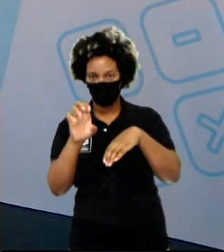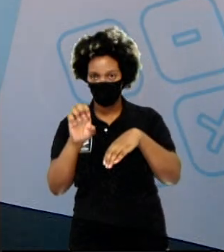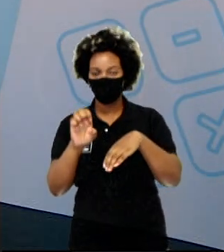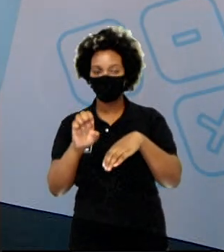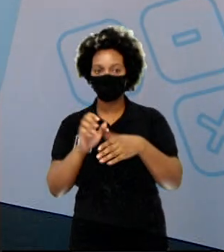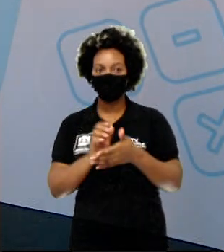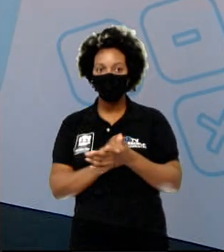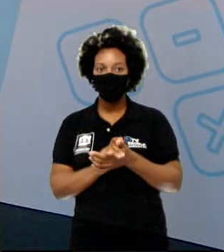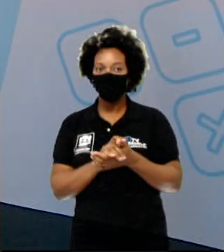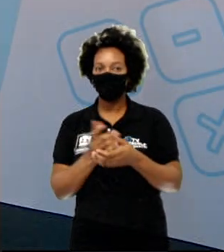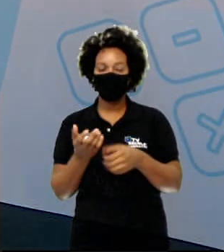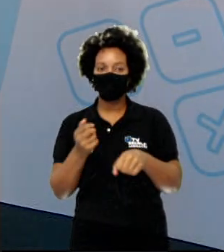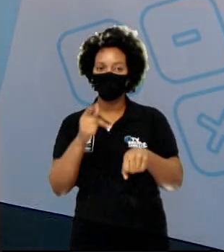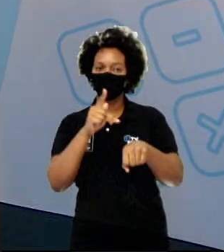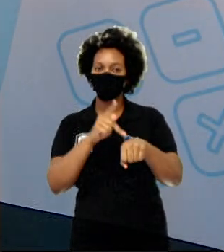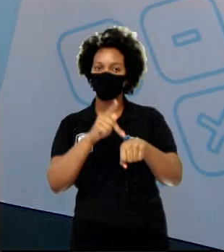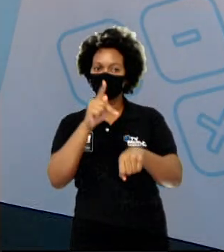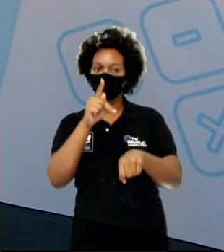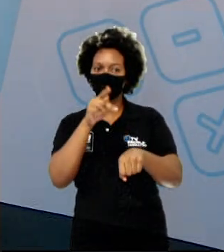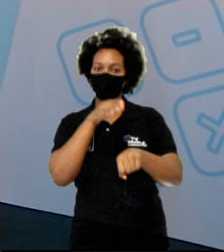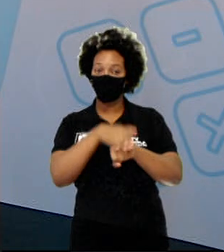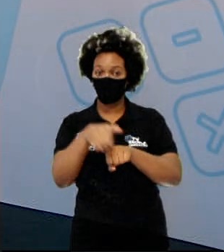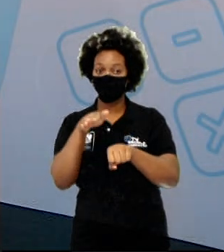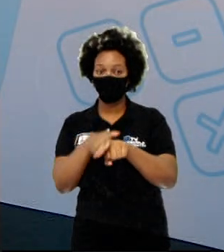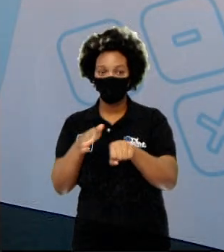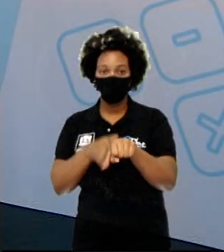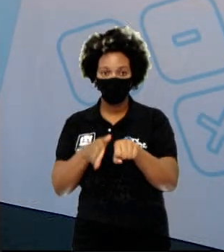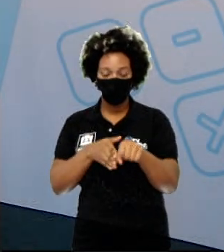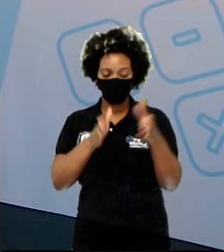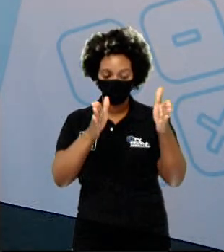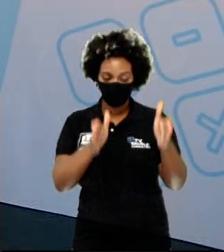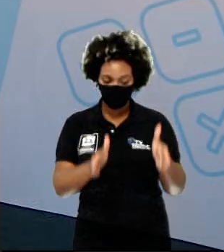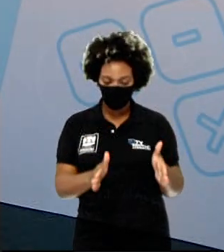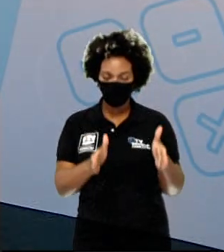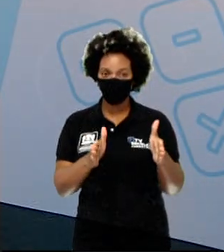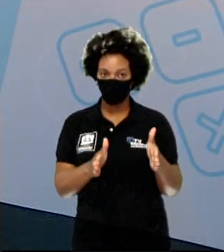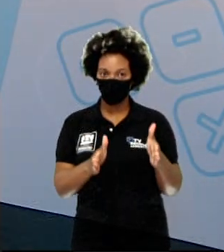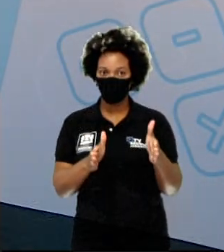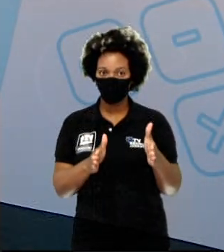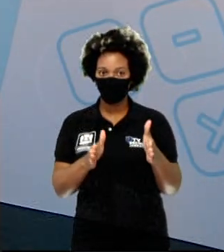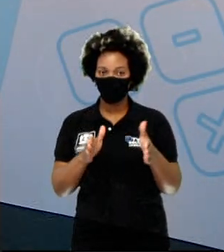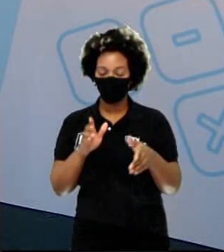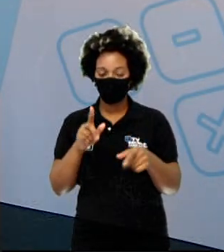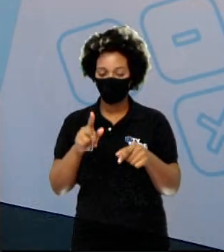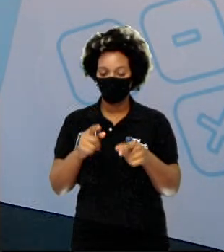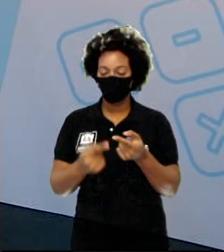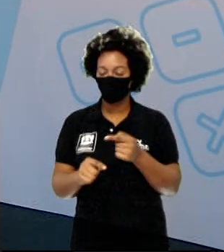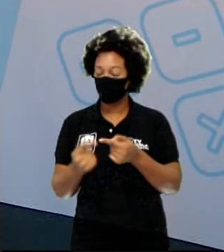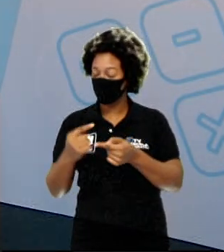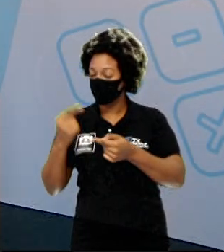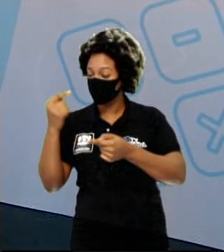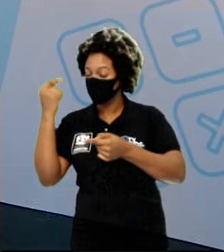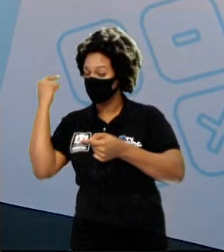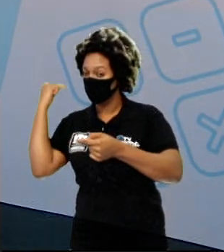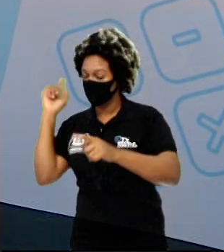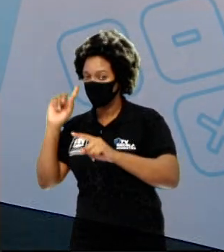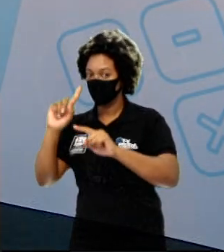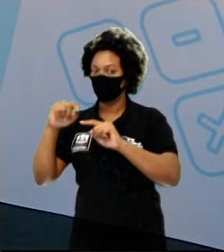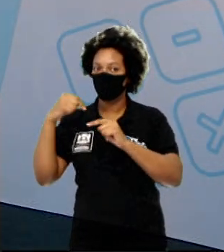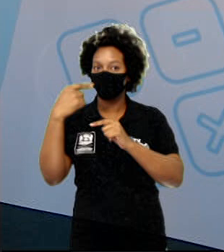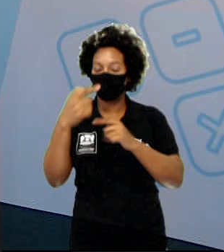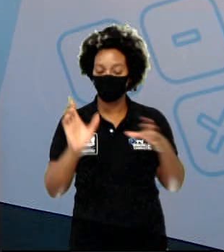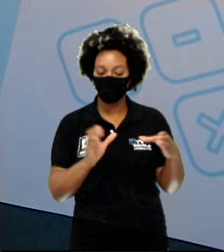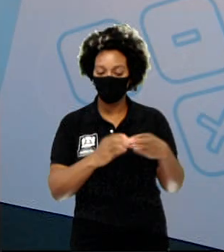E o Neolítico? O Neolítico, já há um tempo, milhares de anos depois do Paleolítico, os